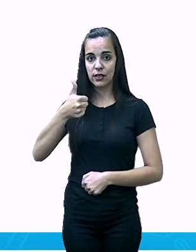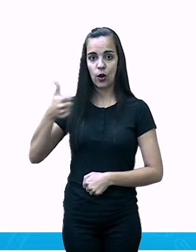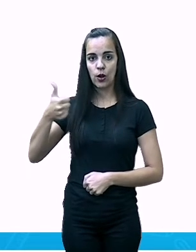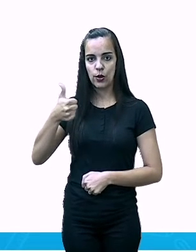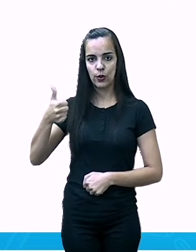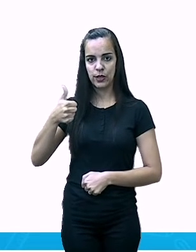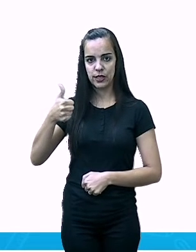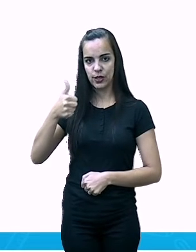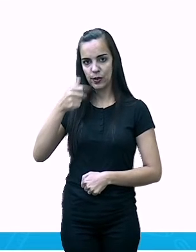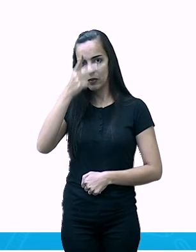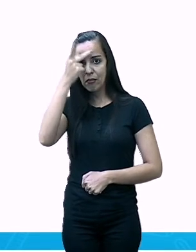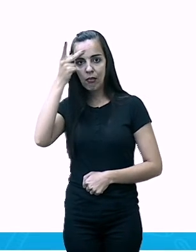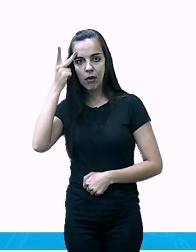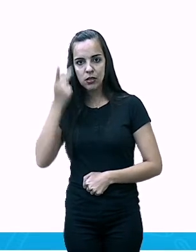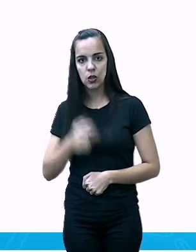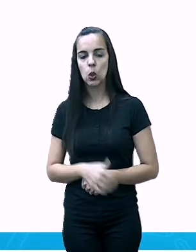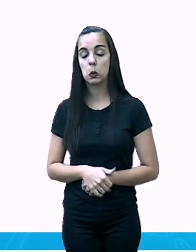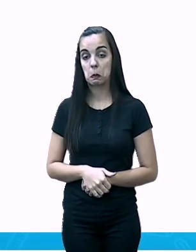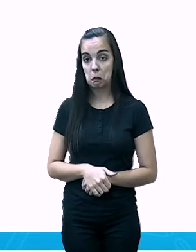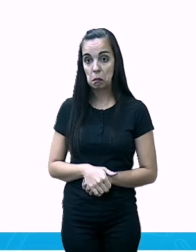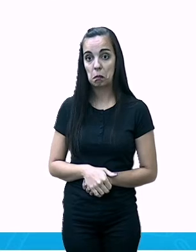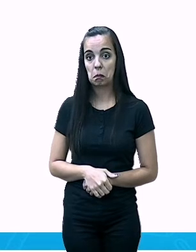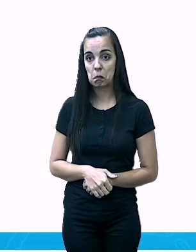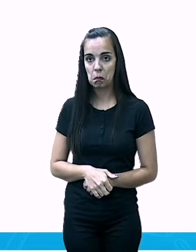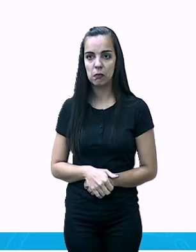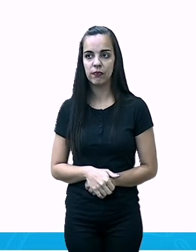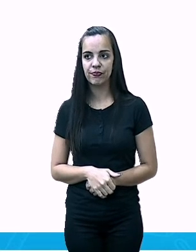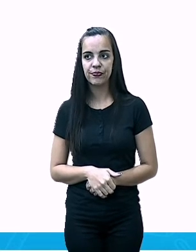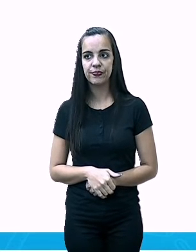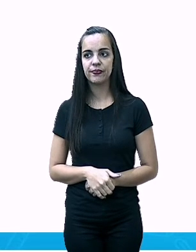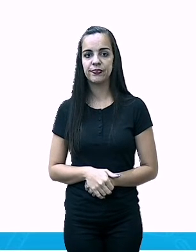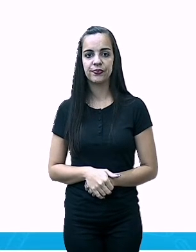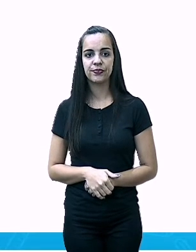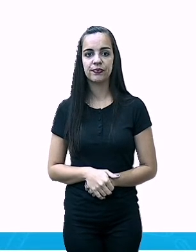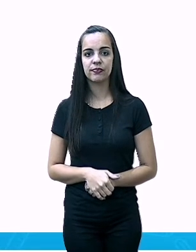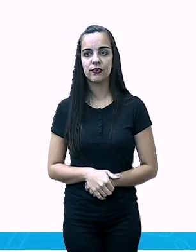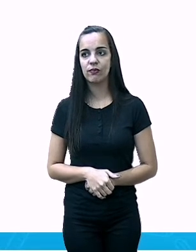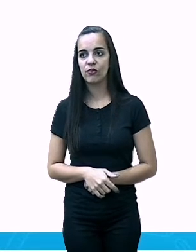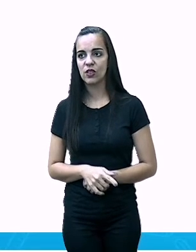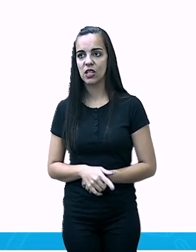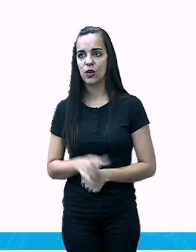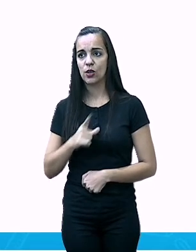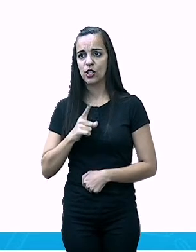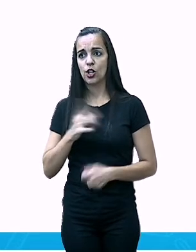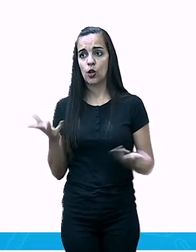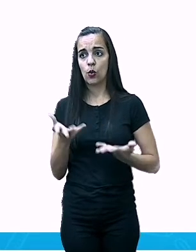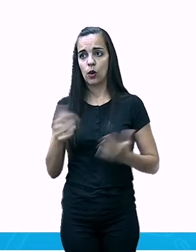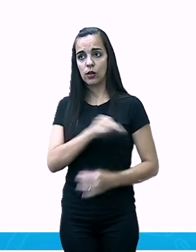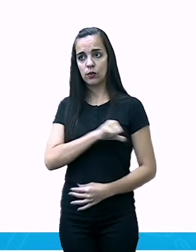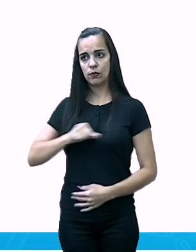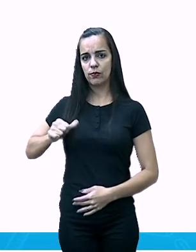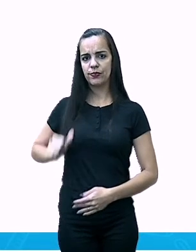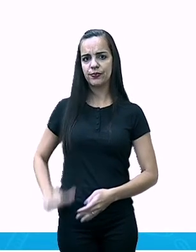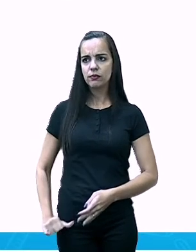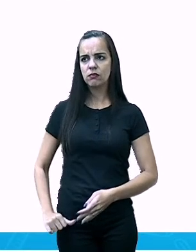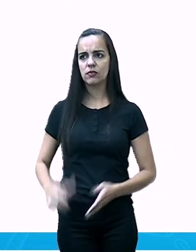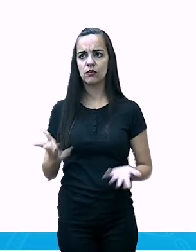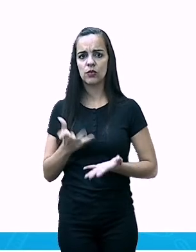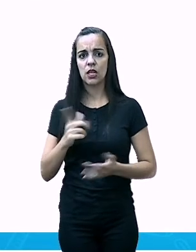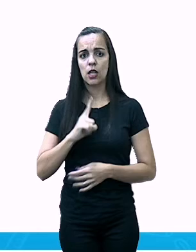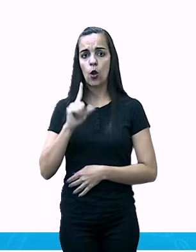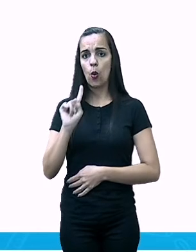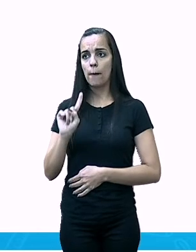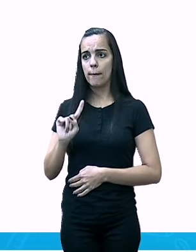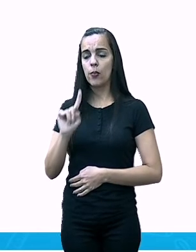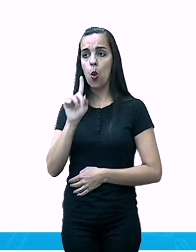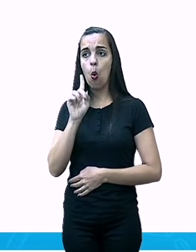milhões de habitantes. Ok? Enquanto que a China hoje tem 1 bilhão